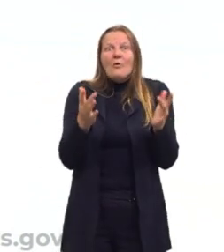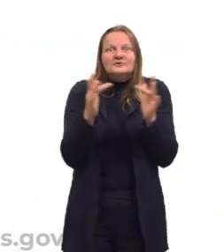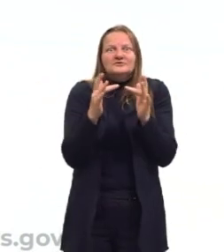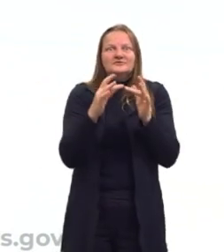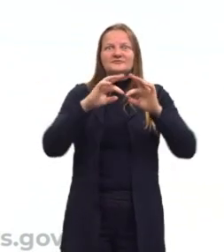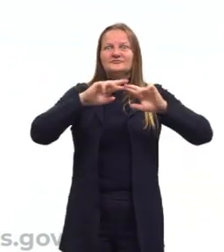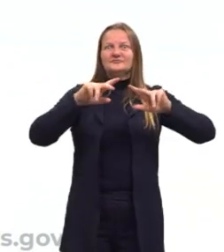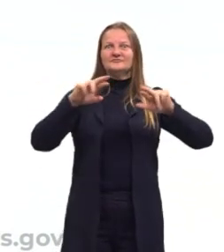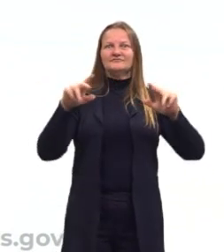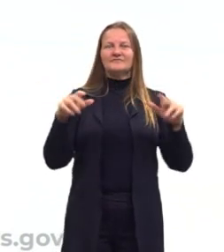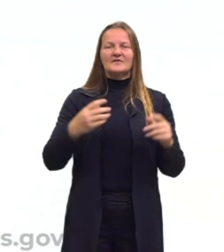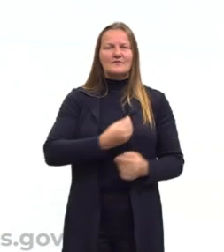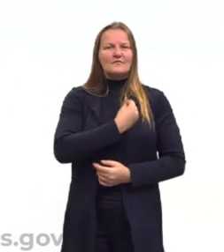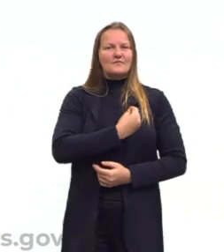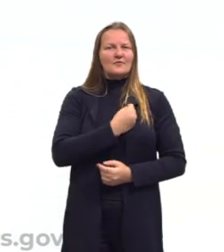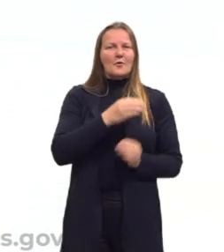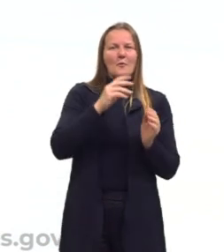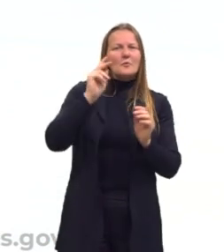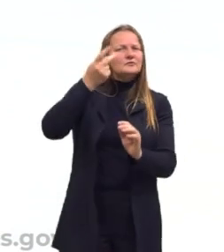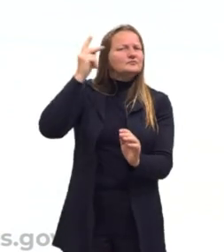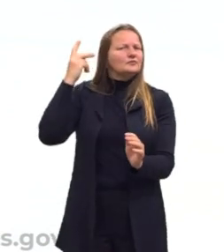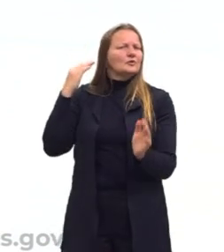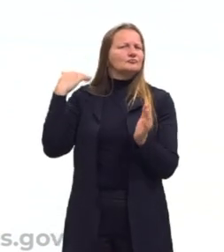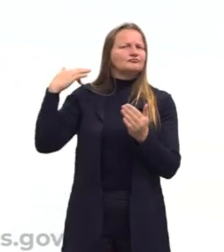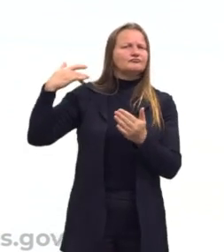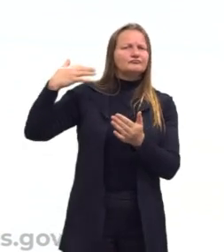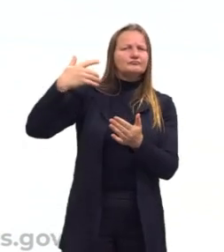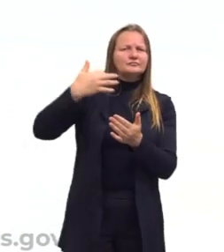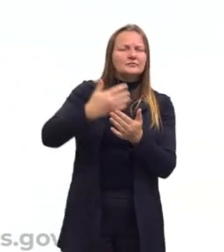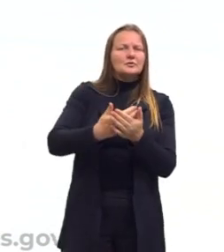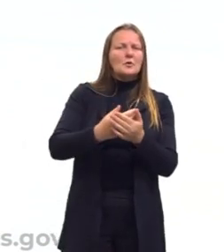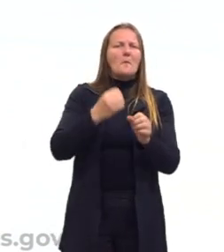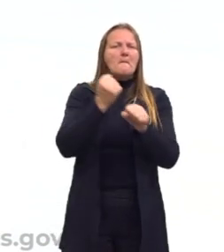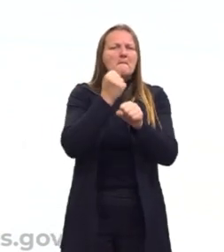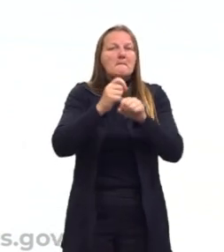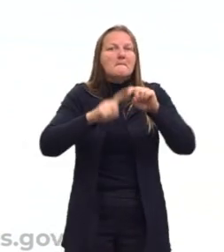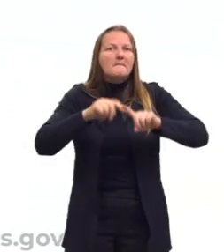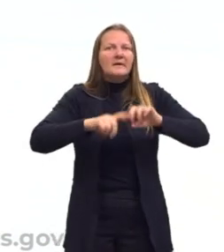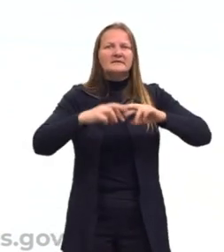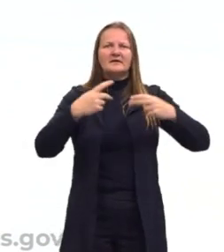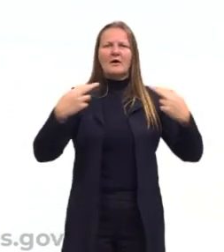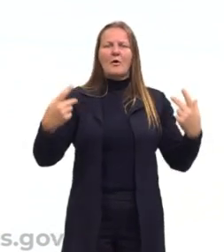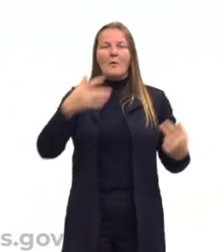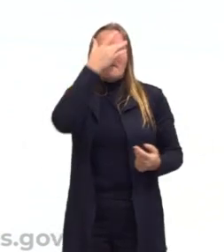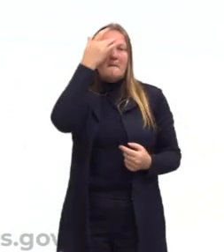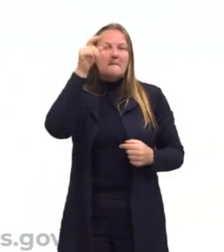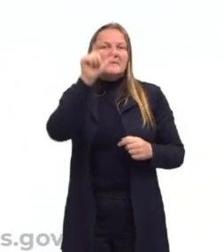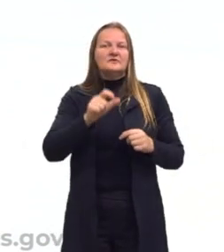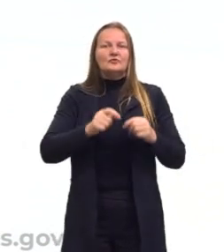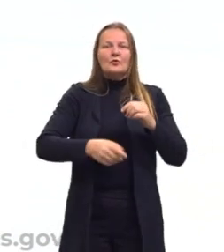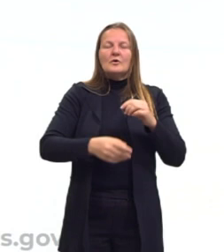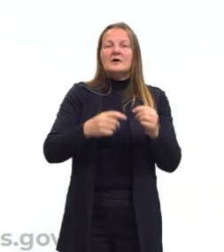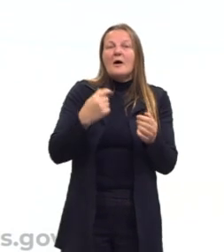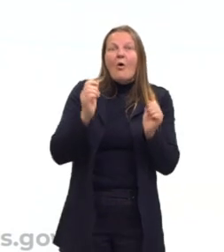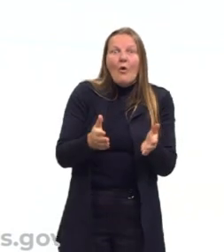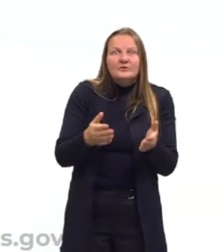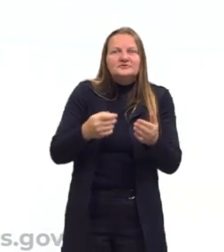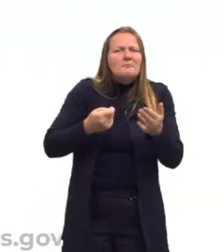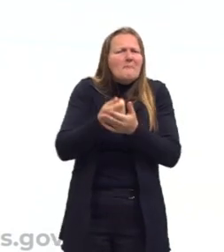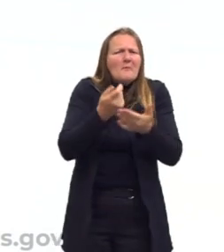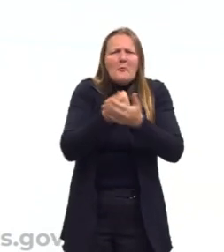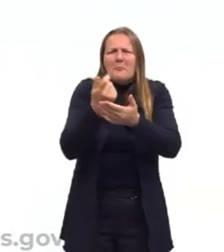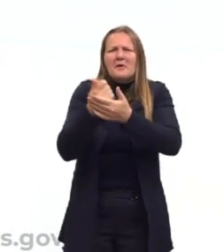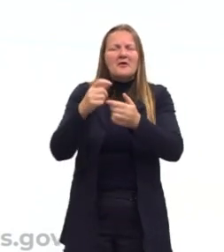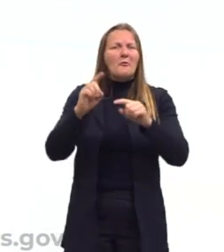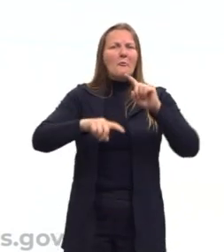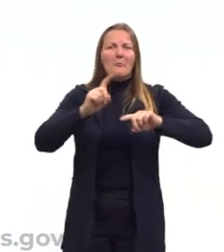viver um pouco desse período histórico, como as mercadorias, as pessoas. Hoje nós podemos comprar mercadoria de qualquer parte do